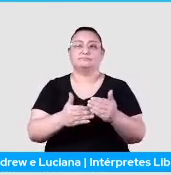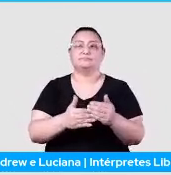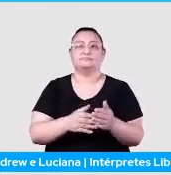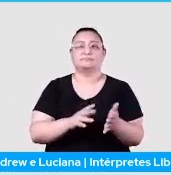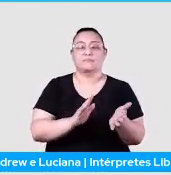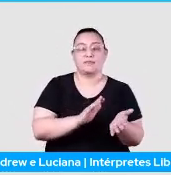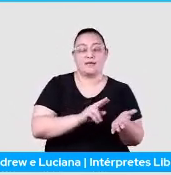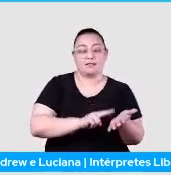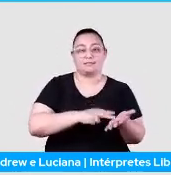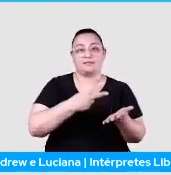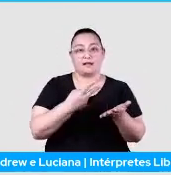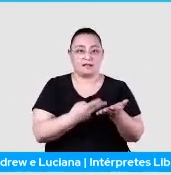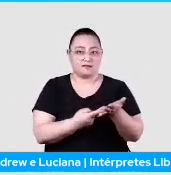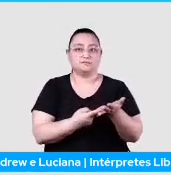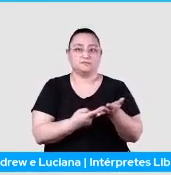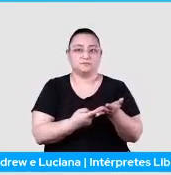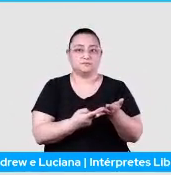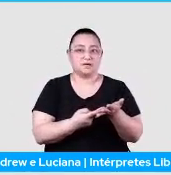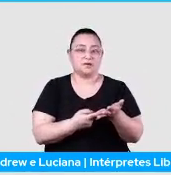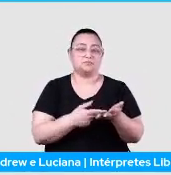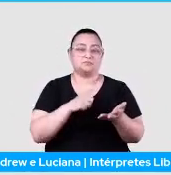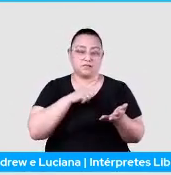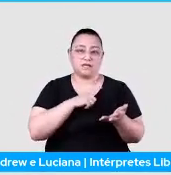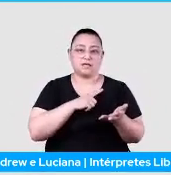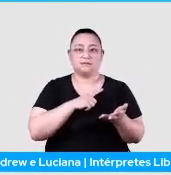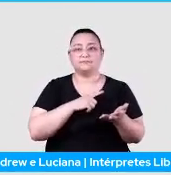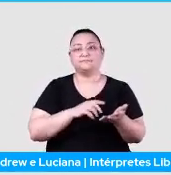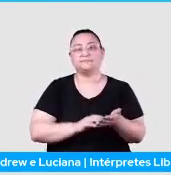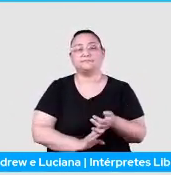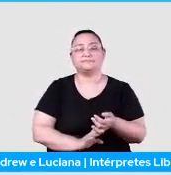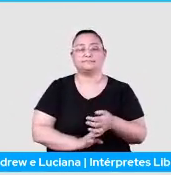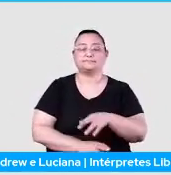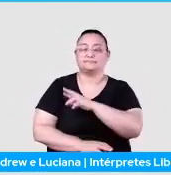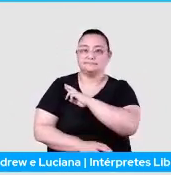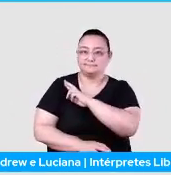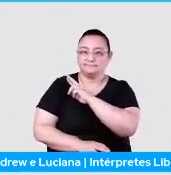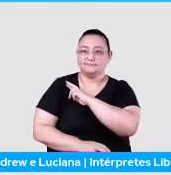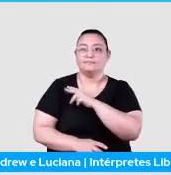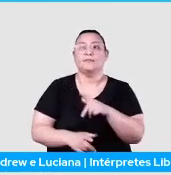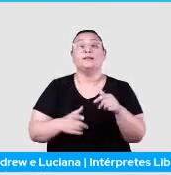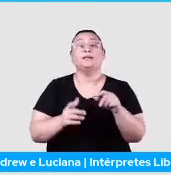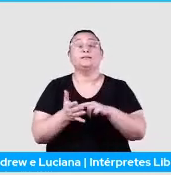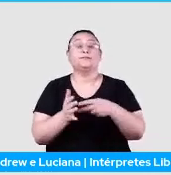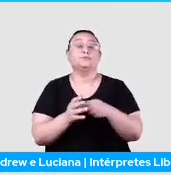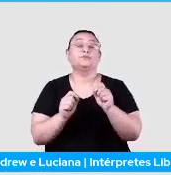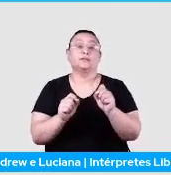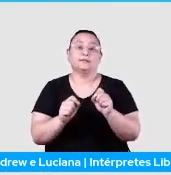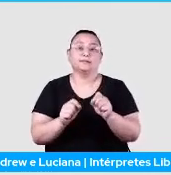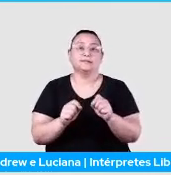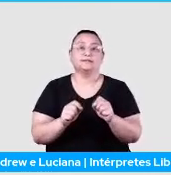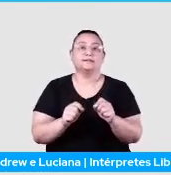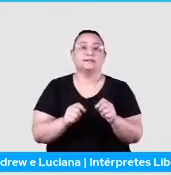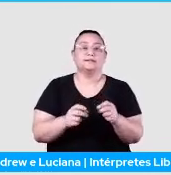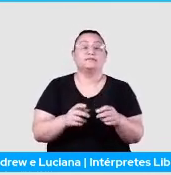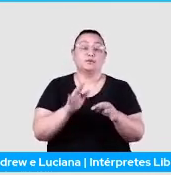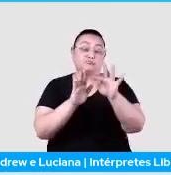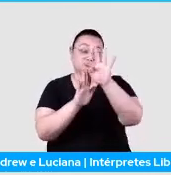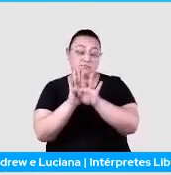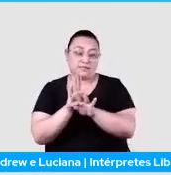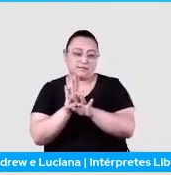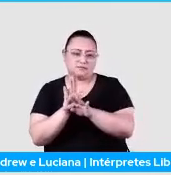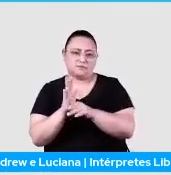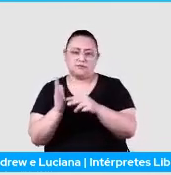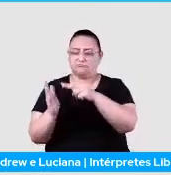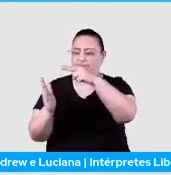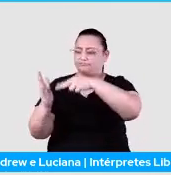outras tarefas de NLP, a gente tem também a tarefa de tradução, né? E nada mais é do que eu tenho um texto e eu quero